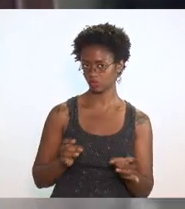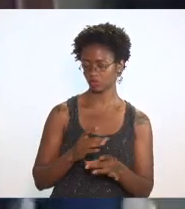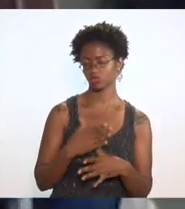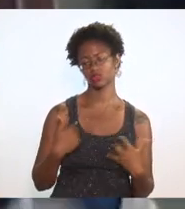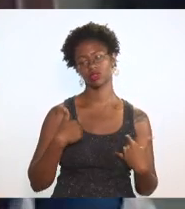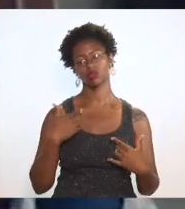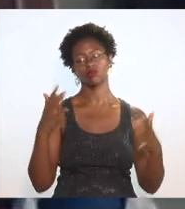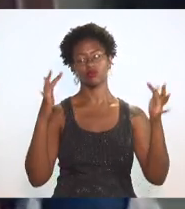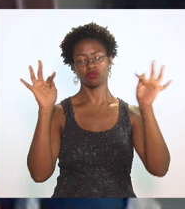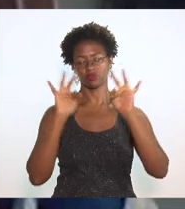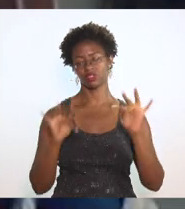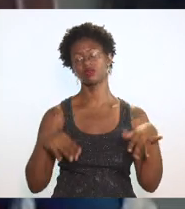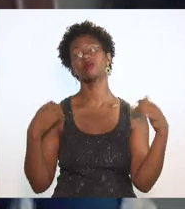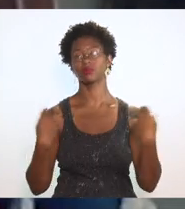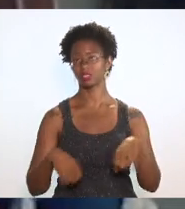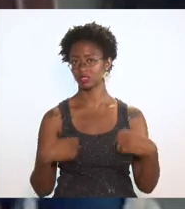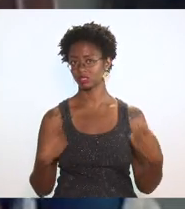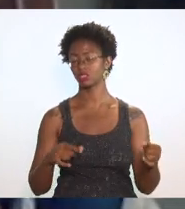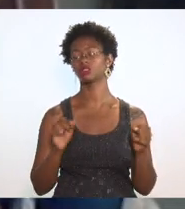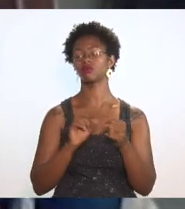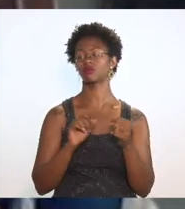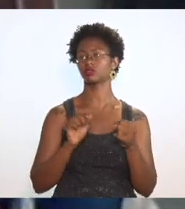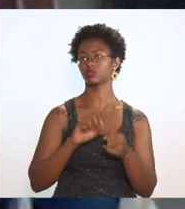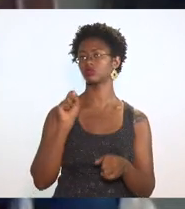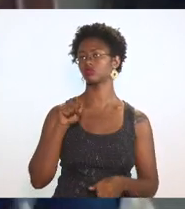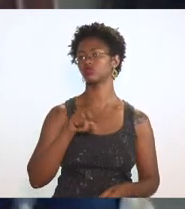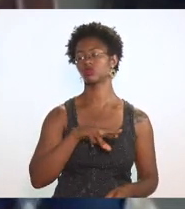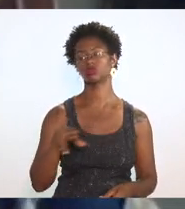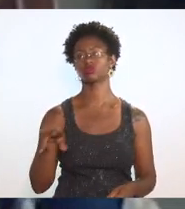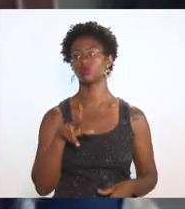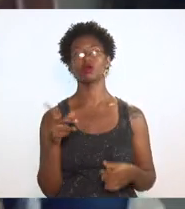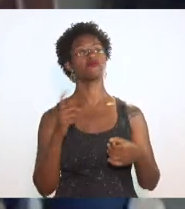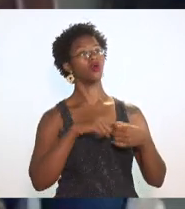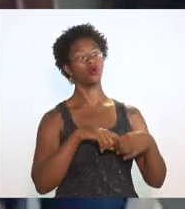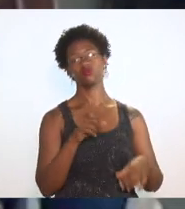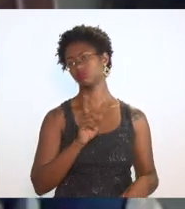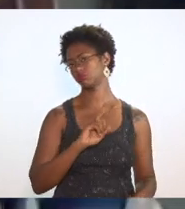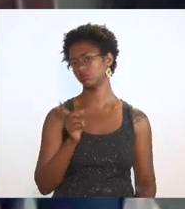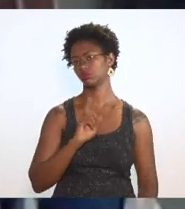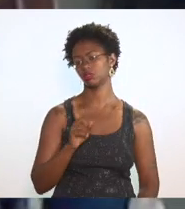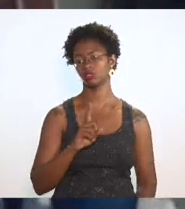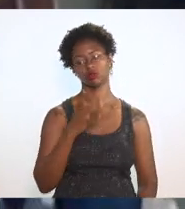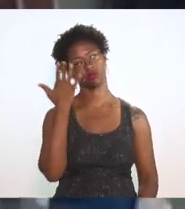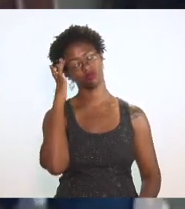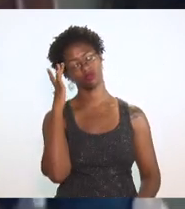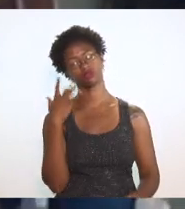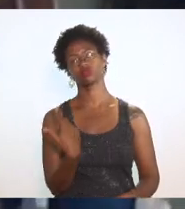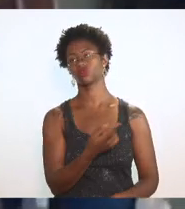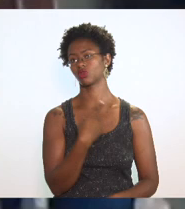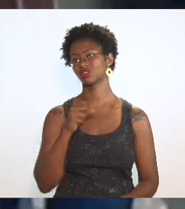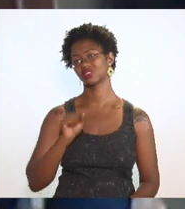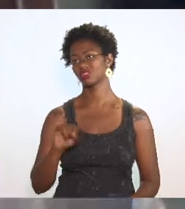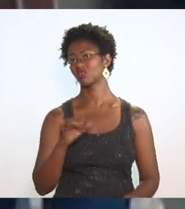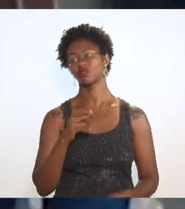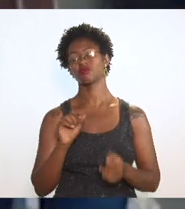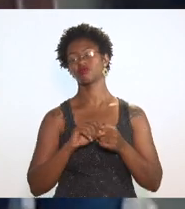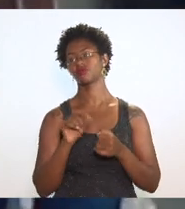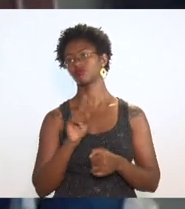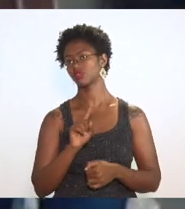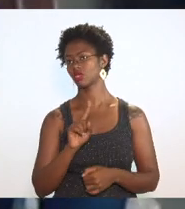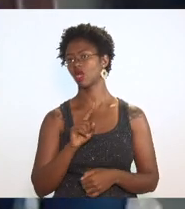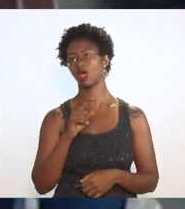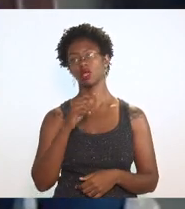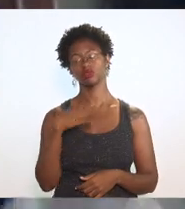temos que fazer não tem volta acho que se não for assim vai ficar muito